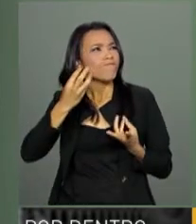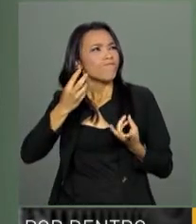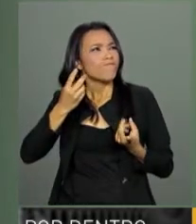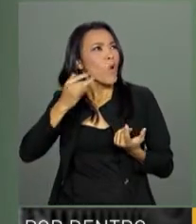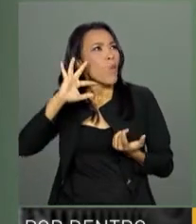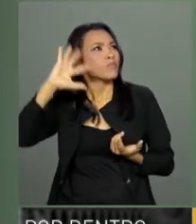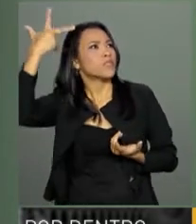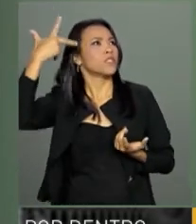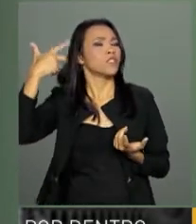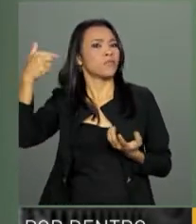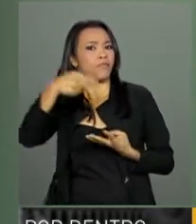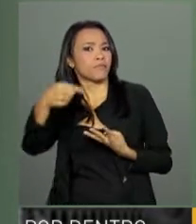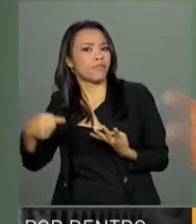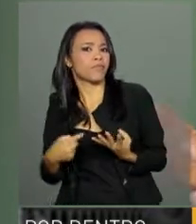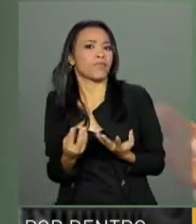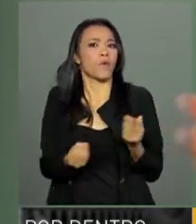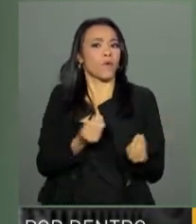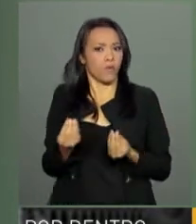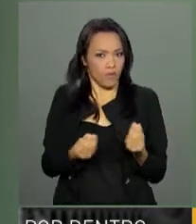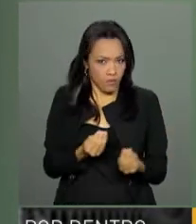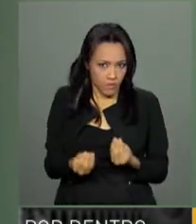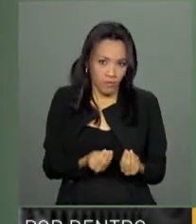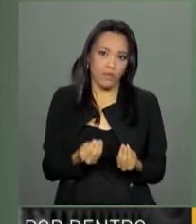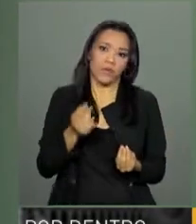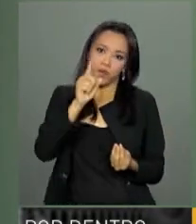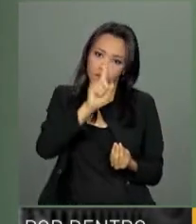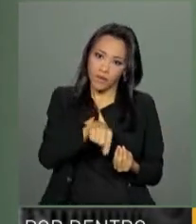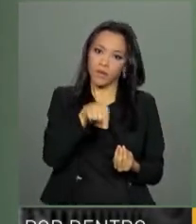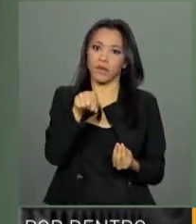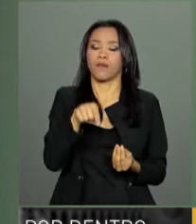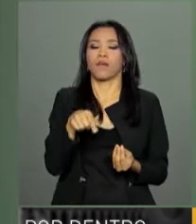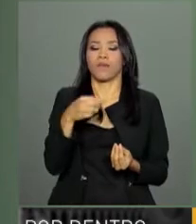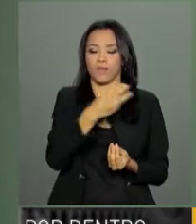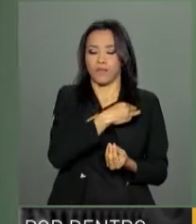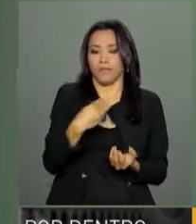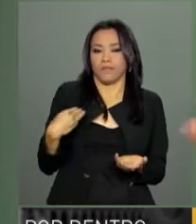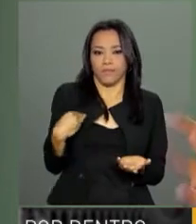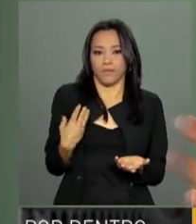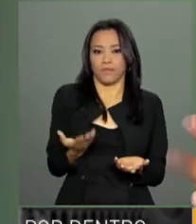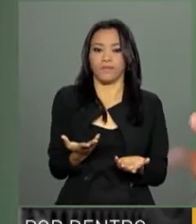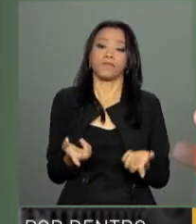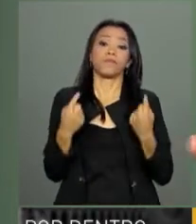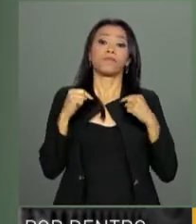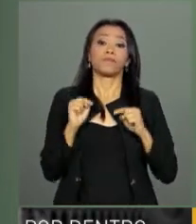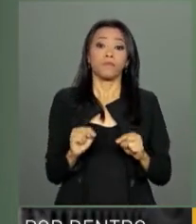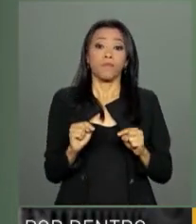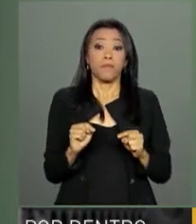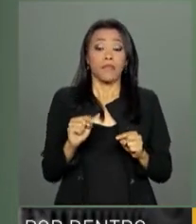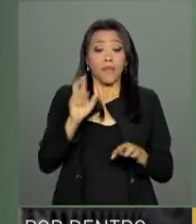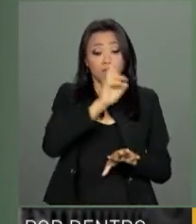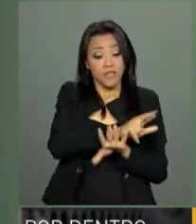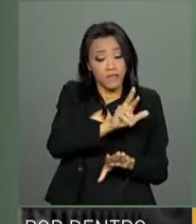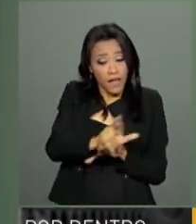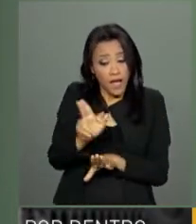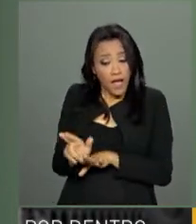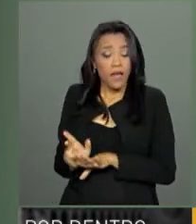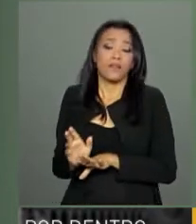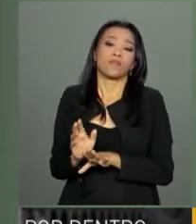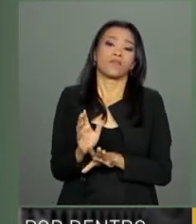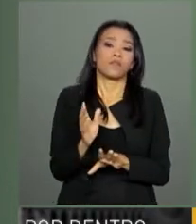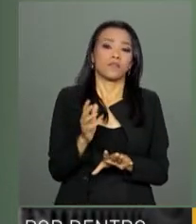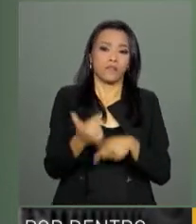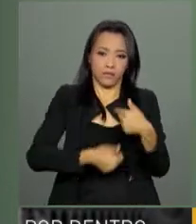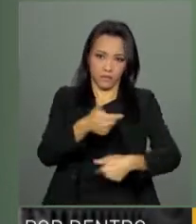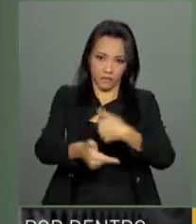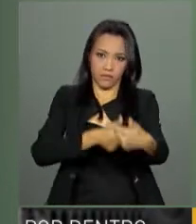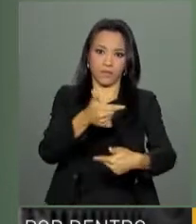nessas áreas que são conduzidas pelos seus respectivos ministros. Nessa ampla gama de atividades, nós podemos, então,